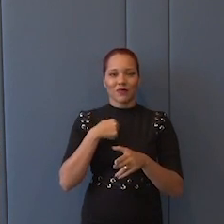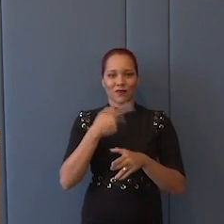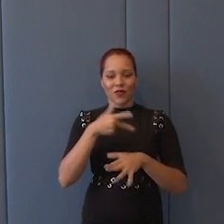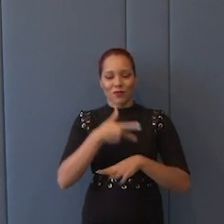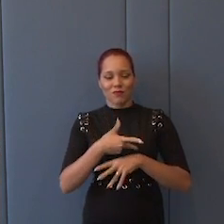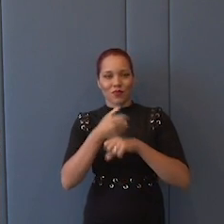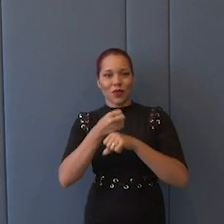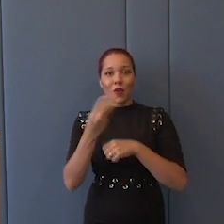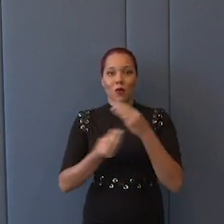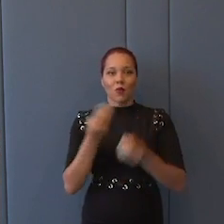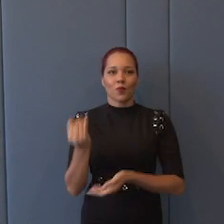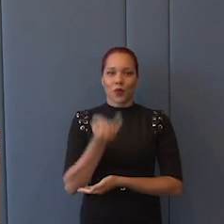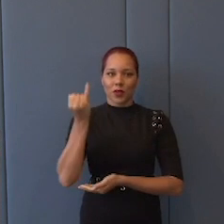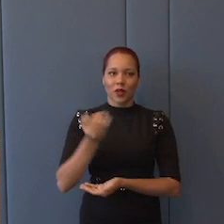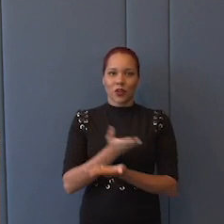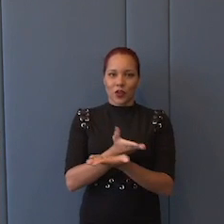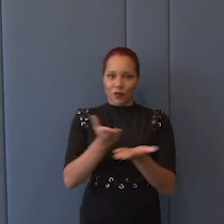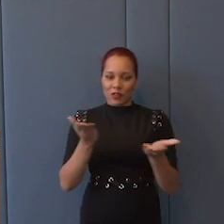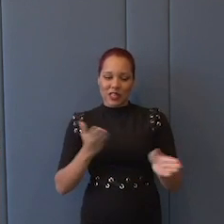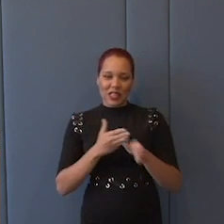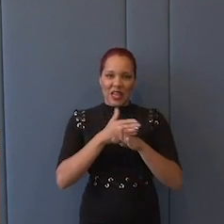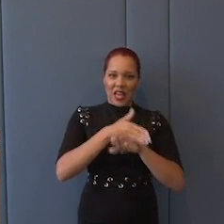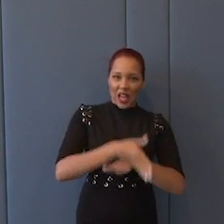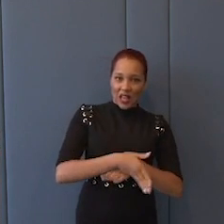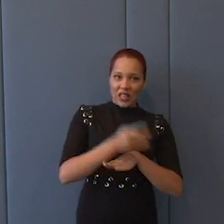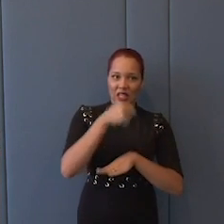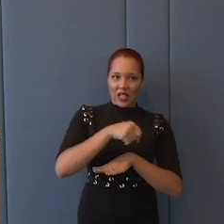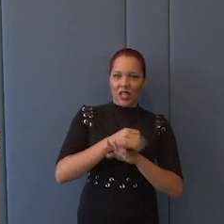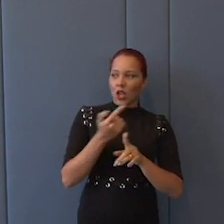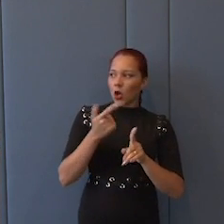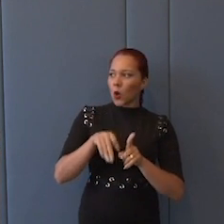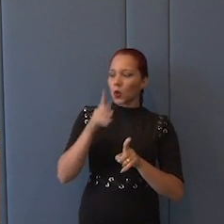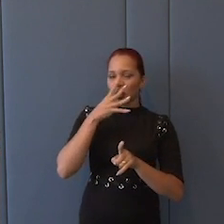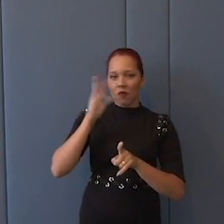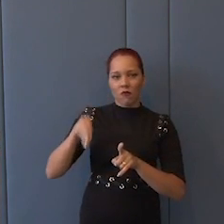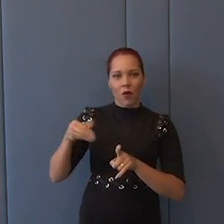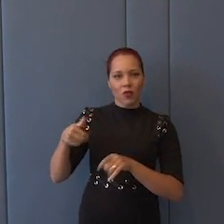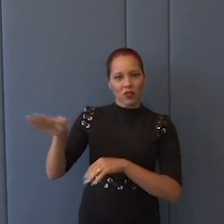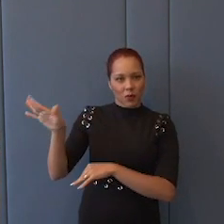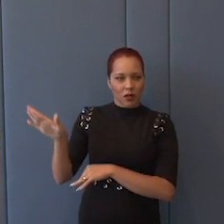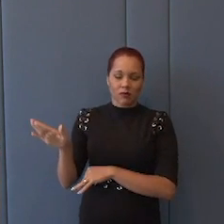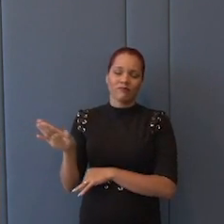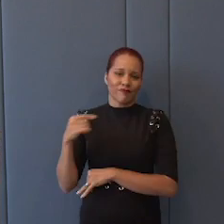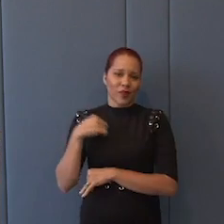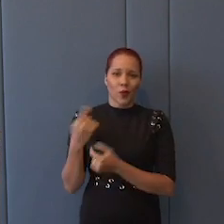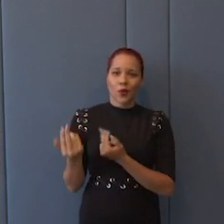vocês não entrem aqui deixando de ser o que vocês são lá fora, cada um de nós. Eu sei, eu passei por isso,